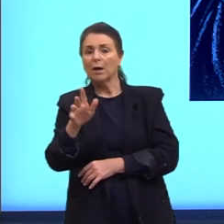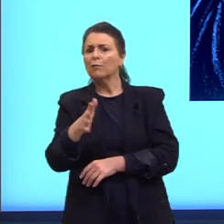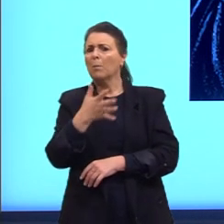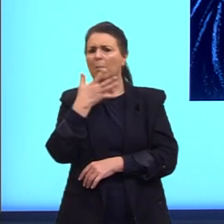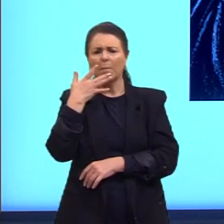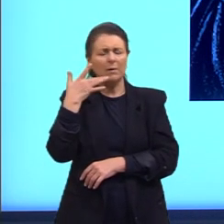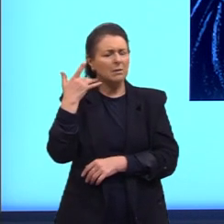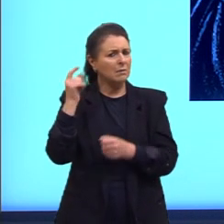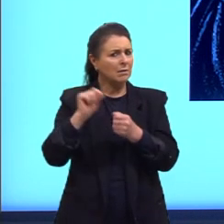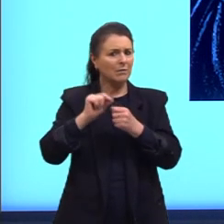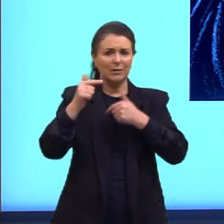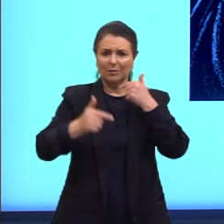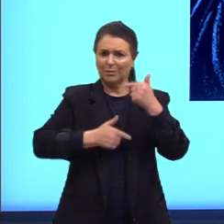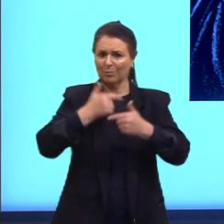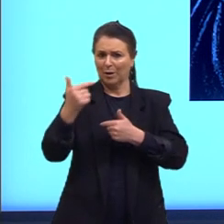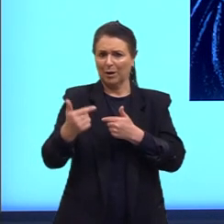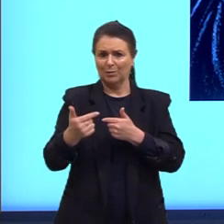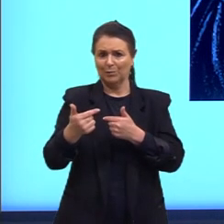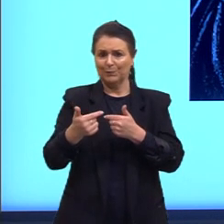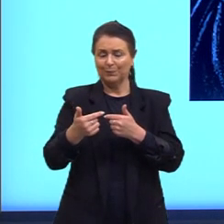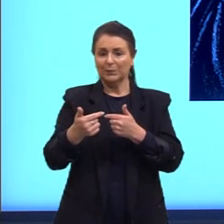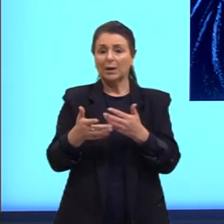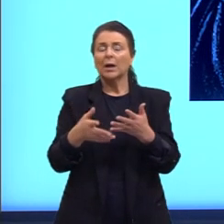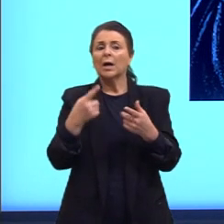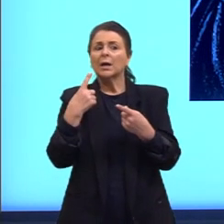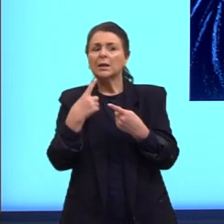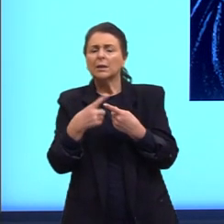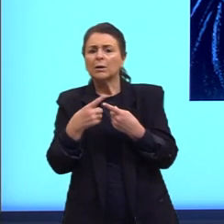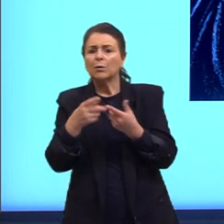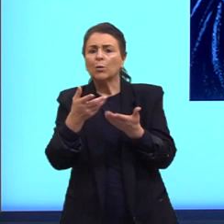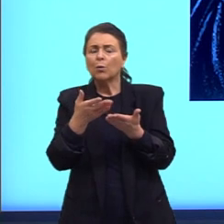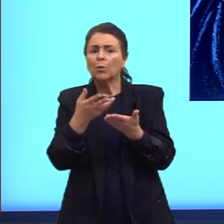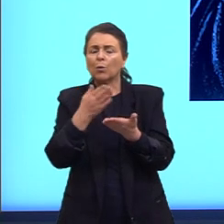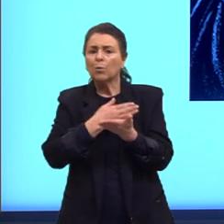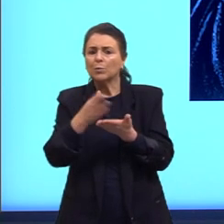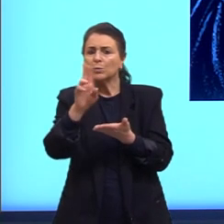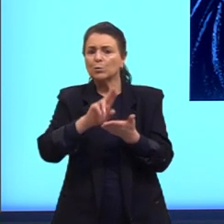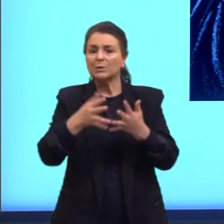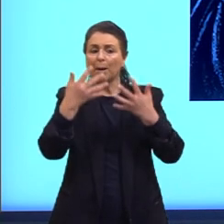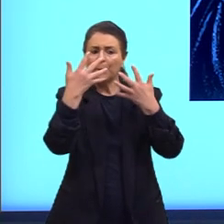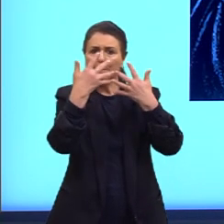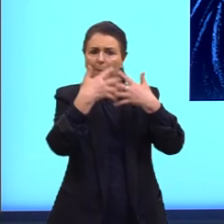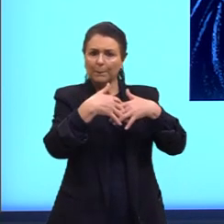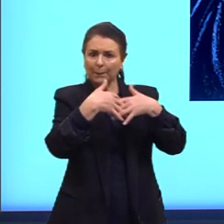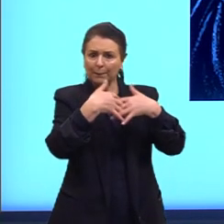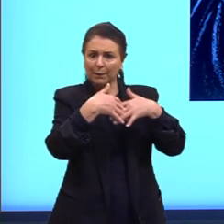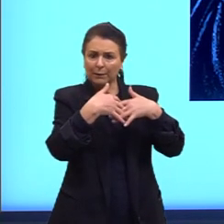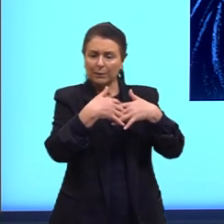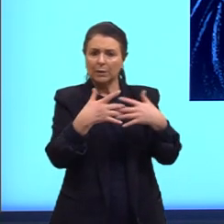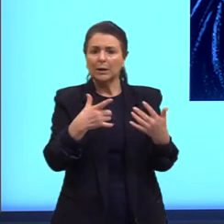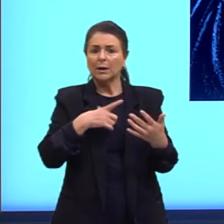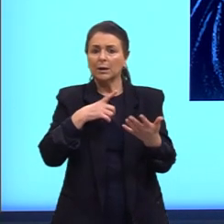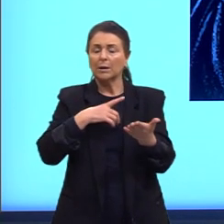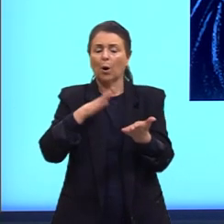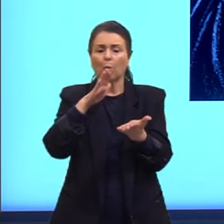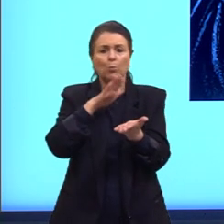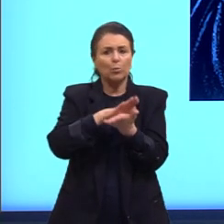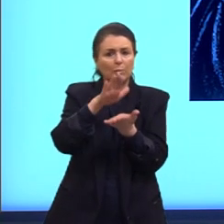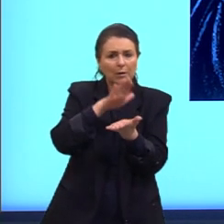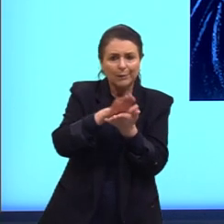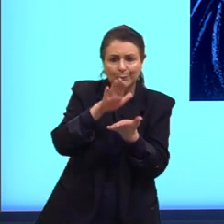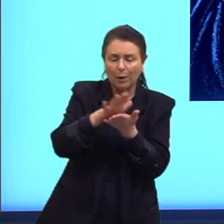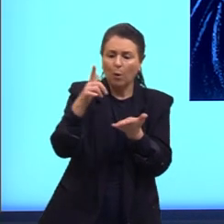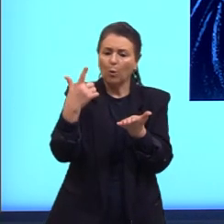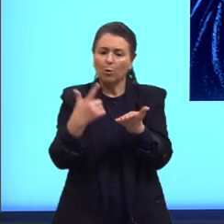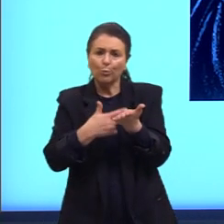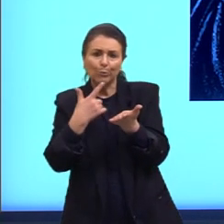realizado manualmente para que ele pudesse ser feito por máquinas, tornando a publicação de livros de jornais